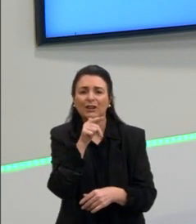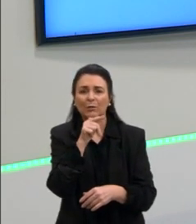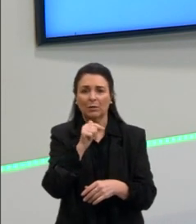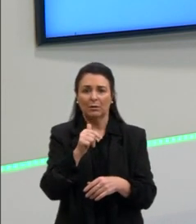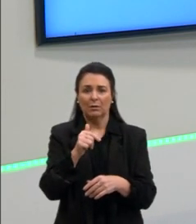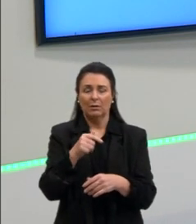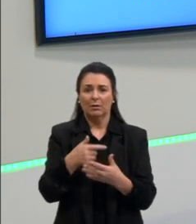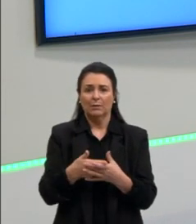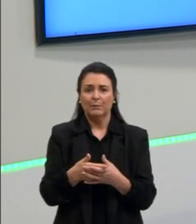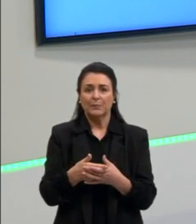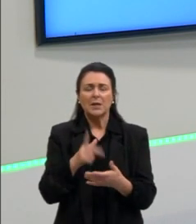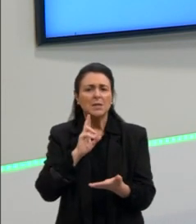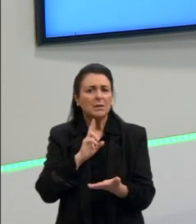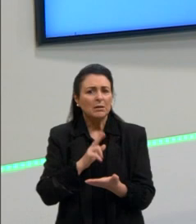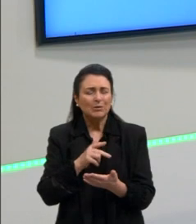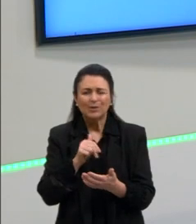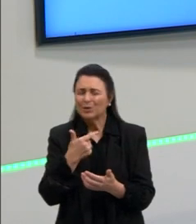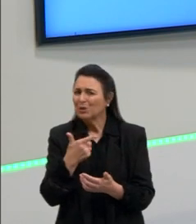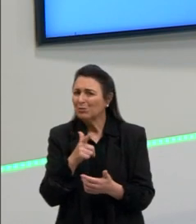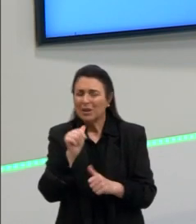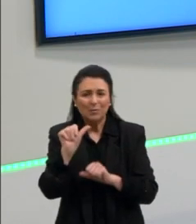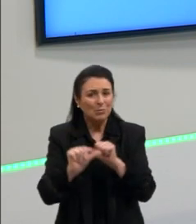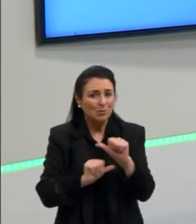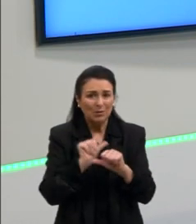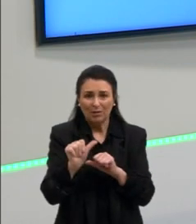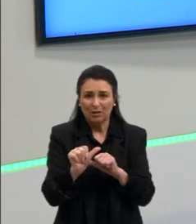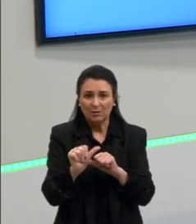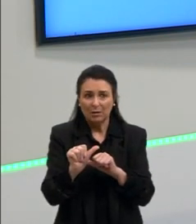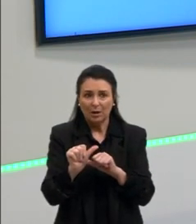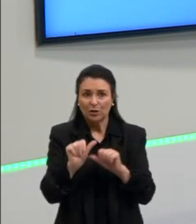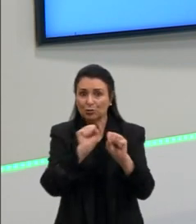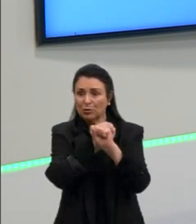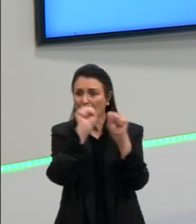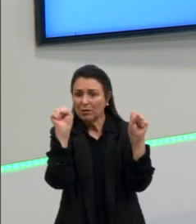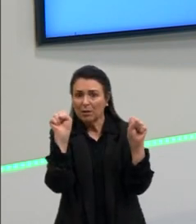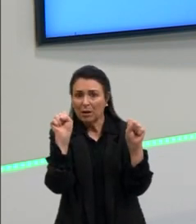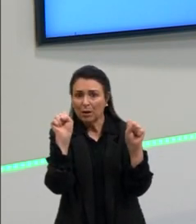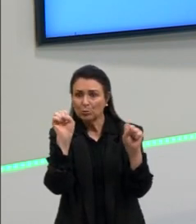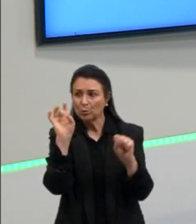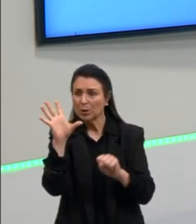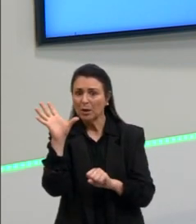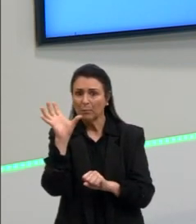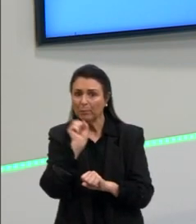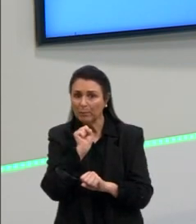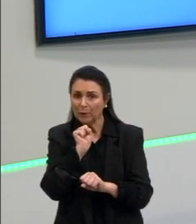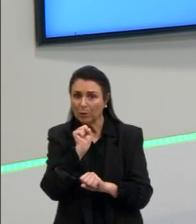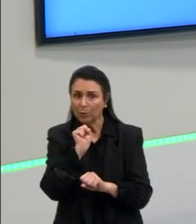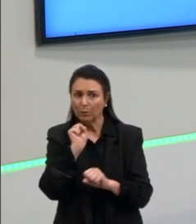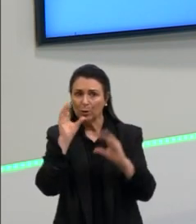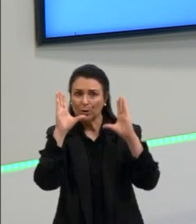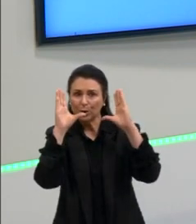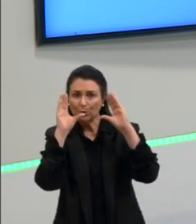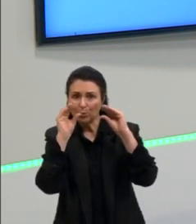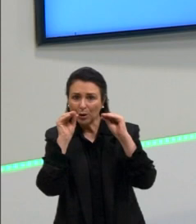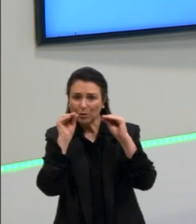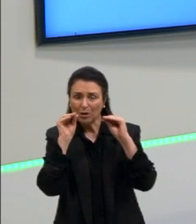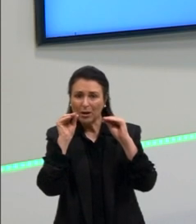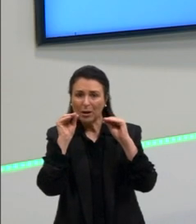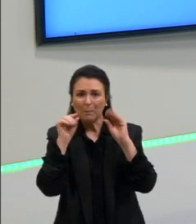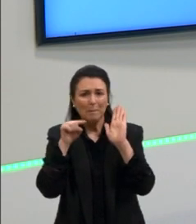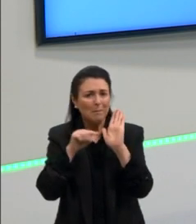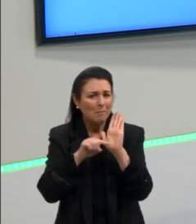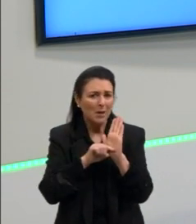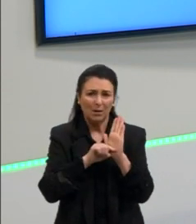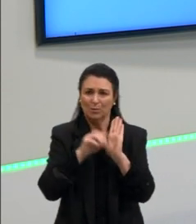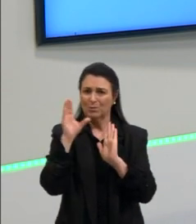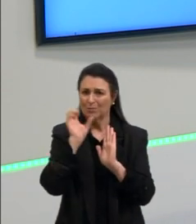comida. Sem mudança, teremos pão de manhã. Pouco, à noite menos. Pois da obra de nossas